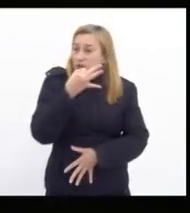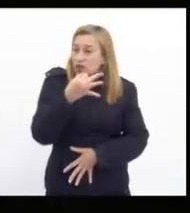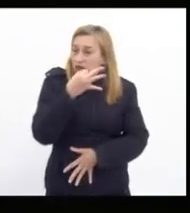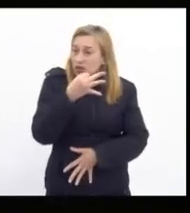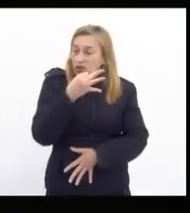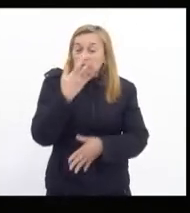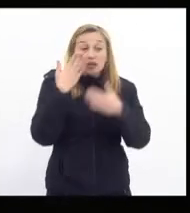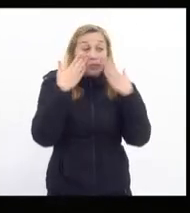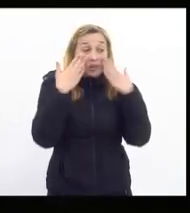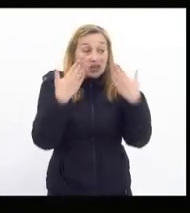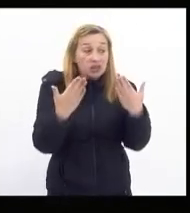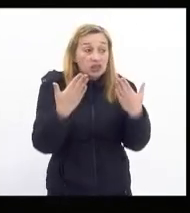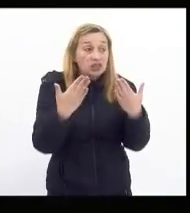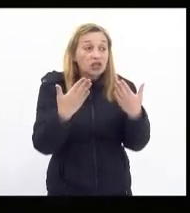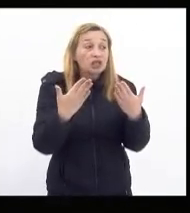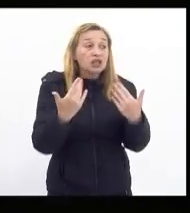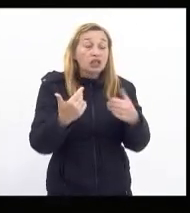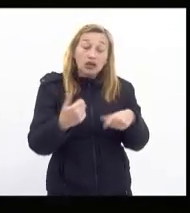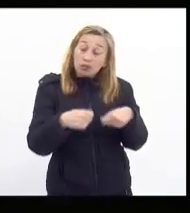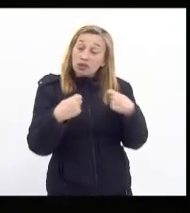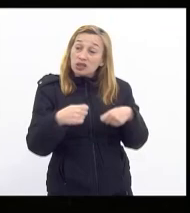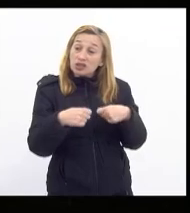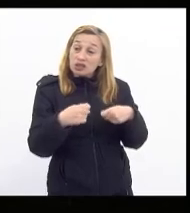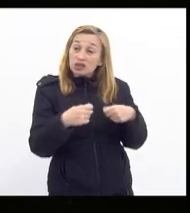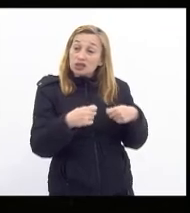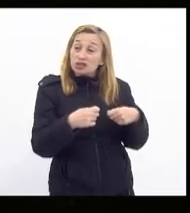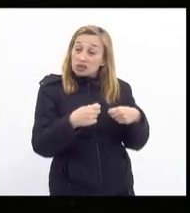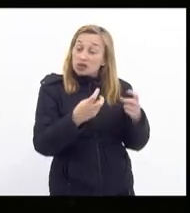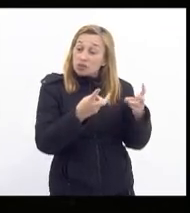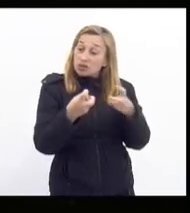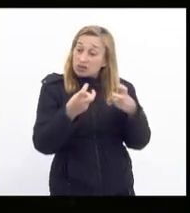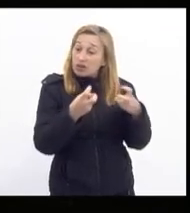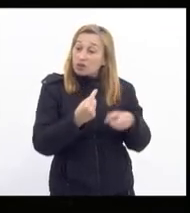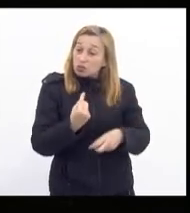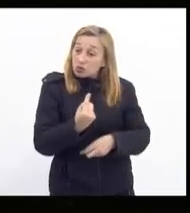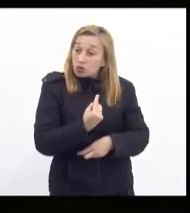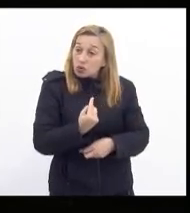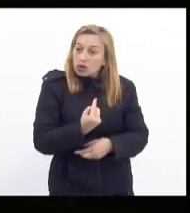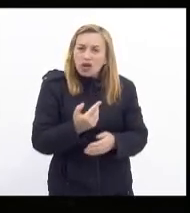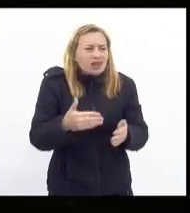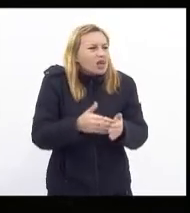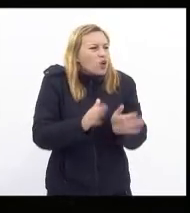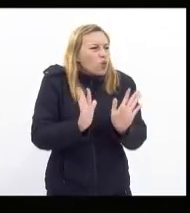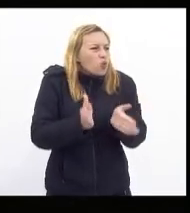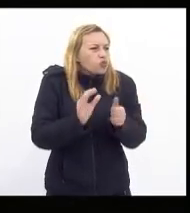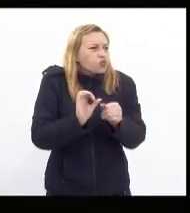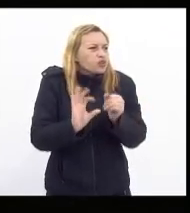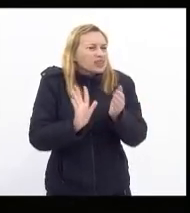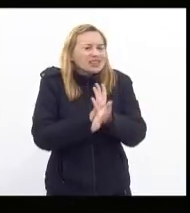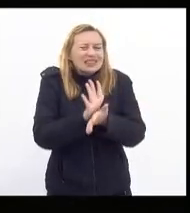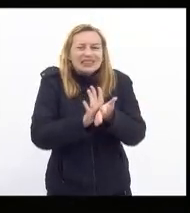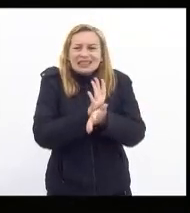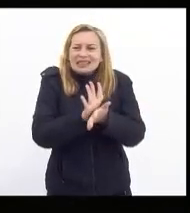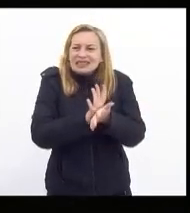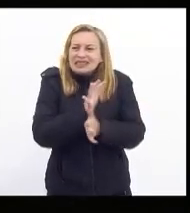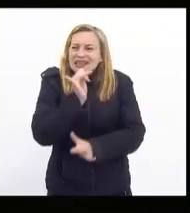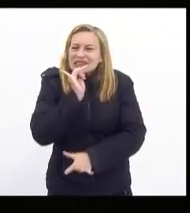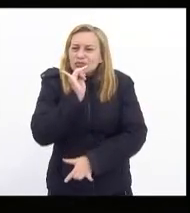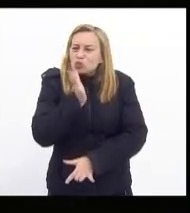são apresentadas que devem ser levadas em consideração por hoje até hoje não foi feito por exemplo